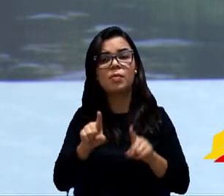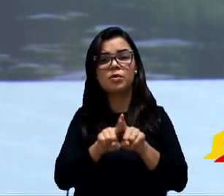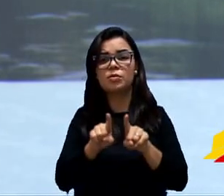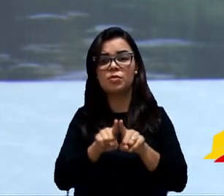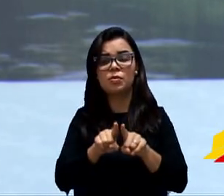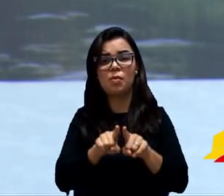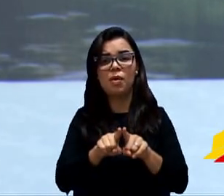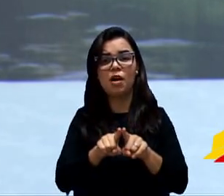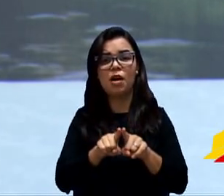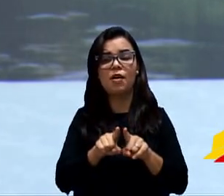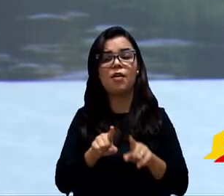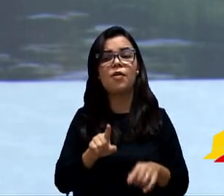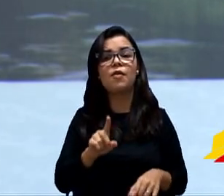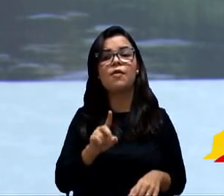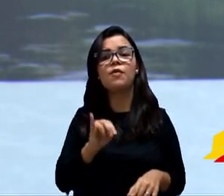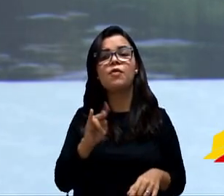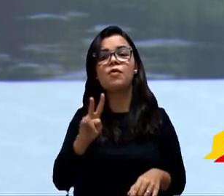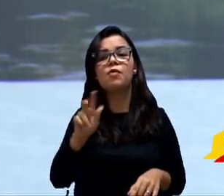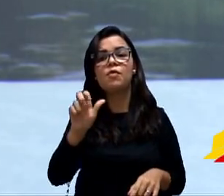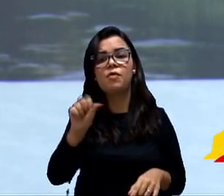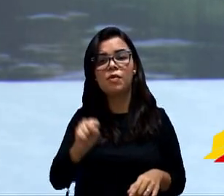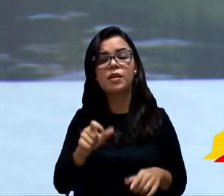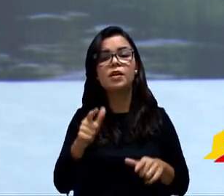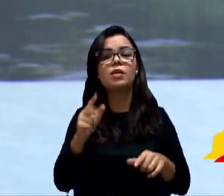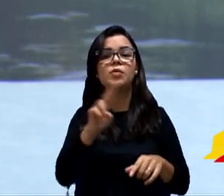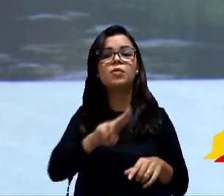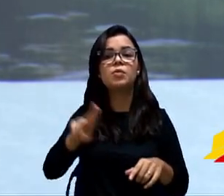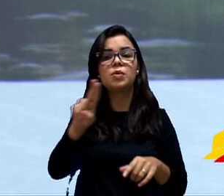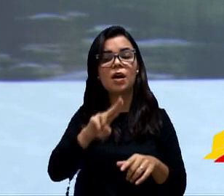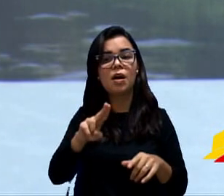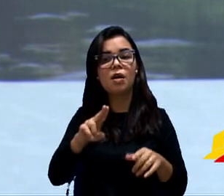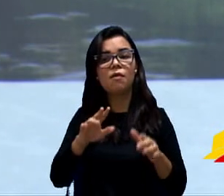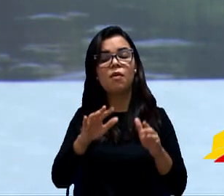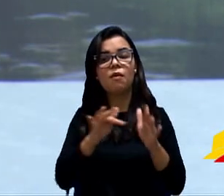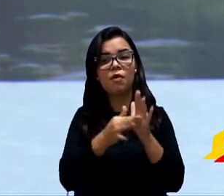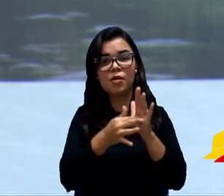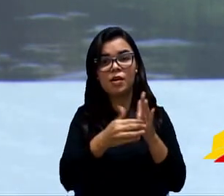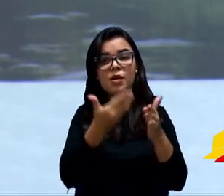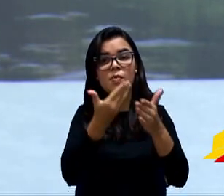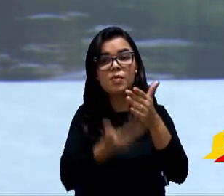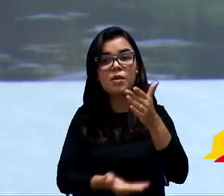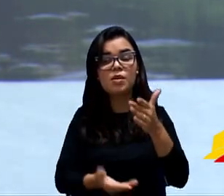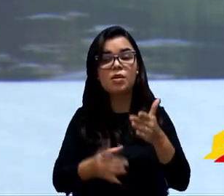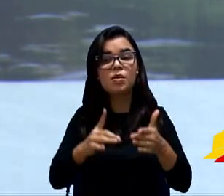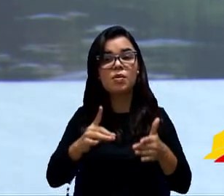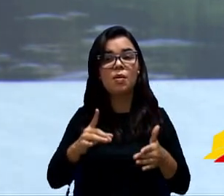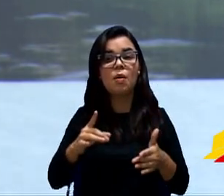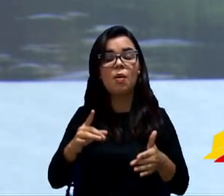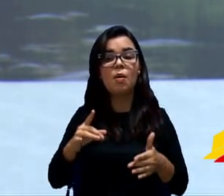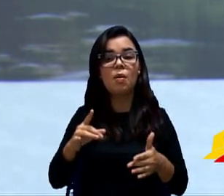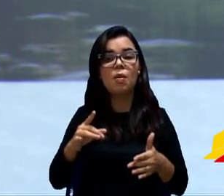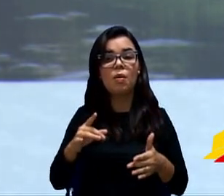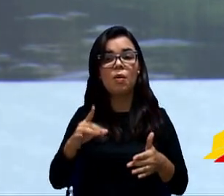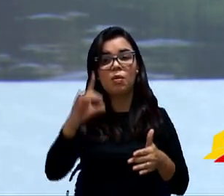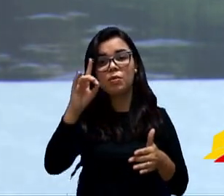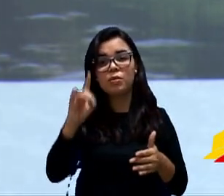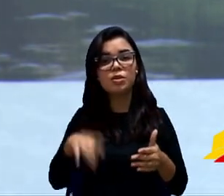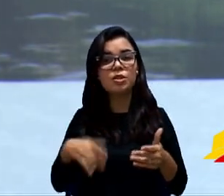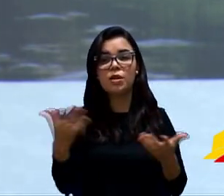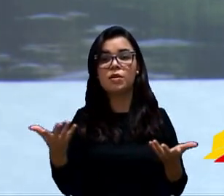se utilizavam daquele serviço público de saúde e que perderam o direito. Nessa faixa de idade, fazemos tratamento de